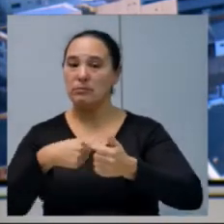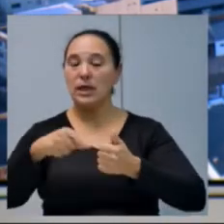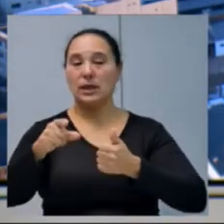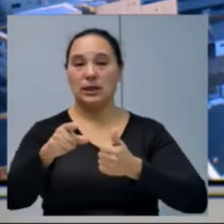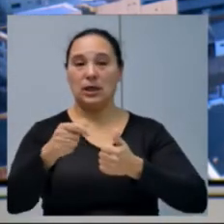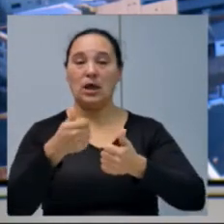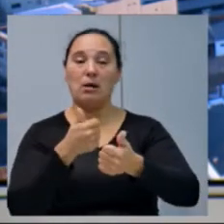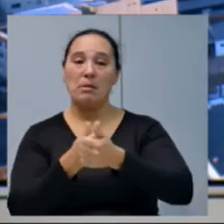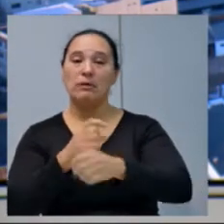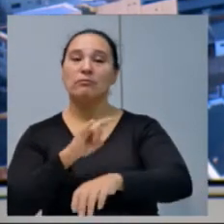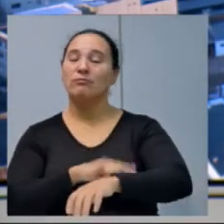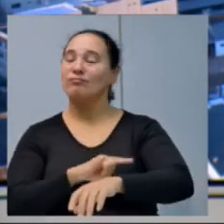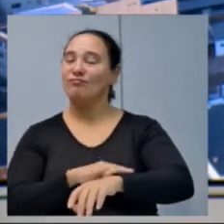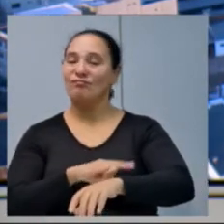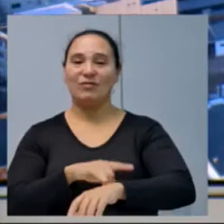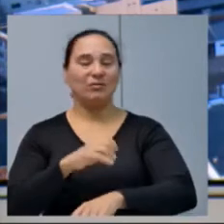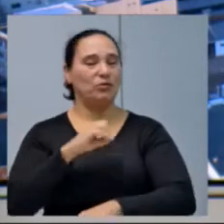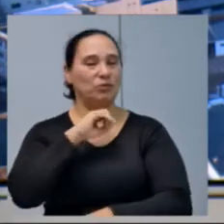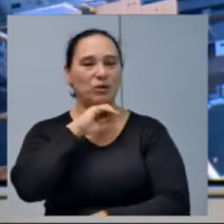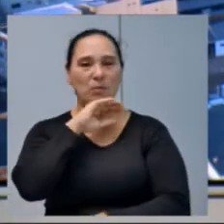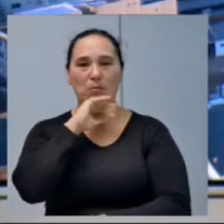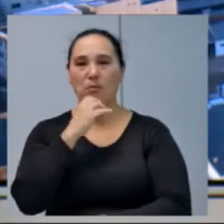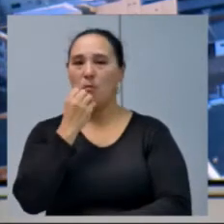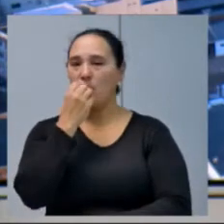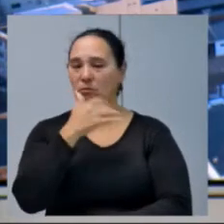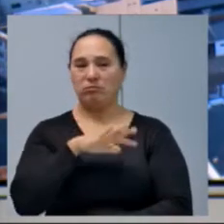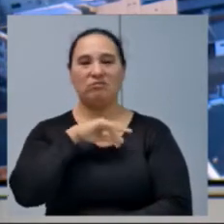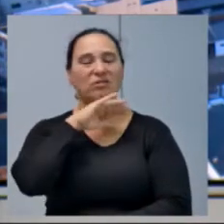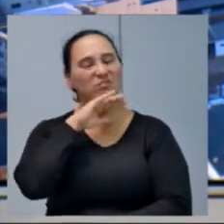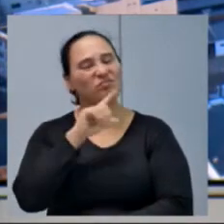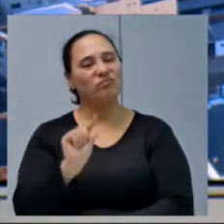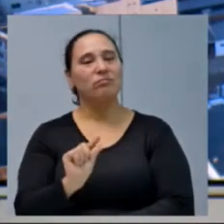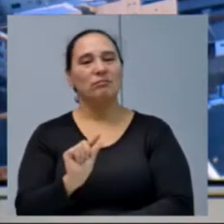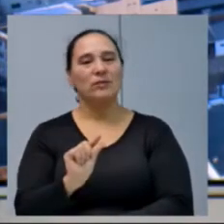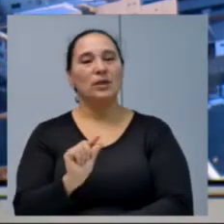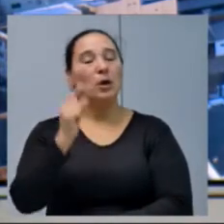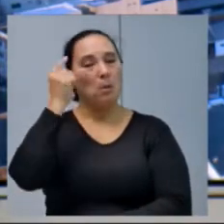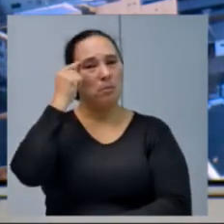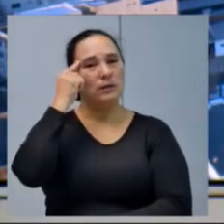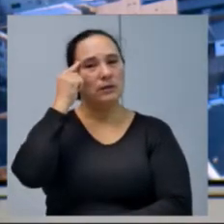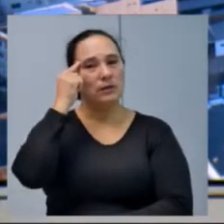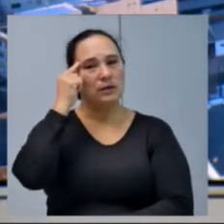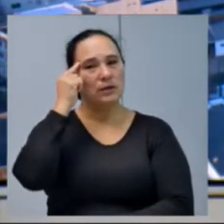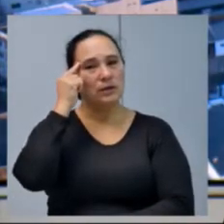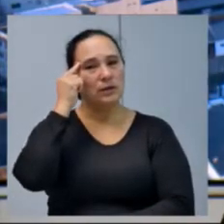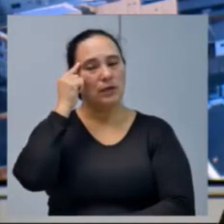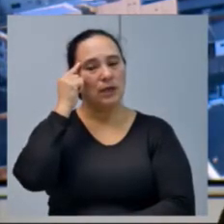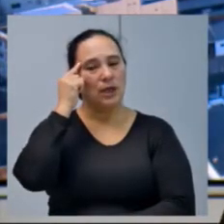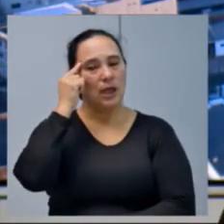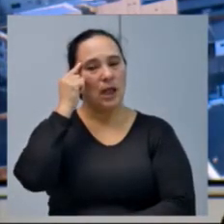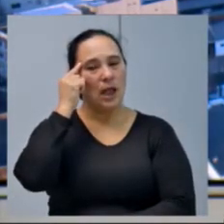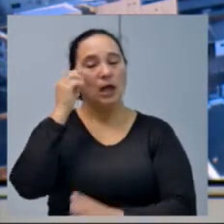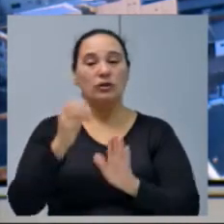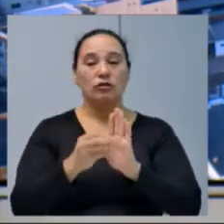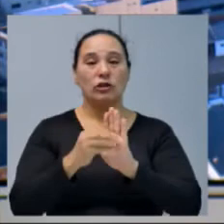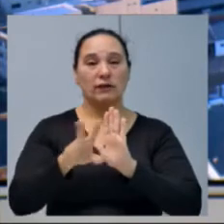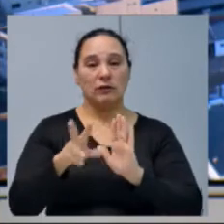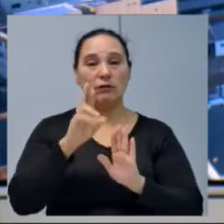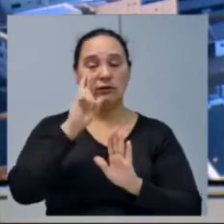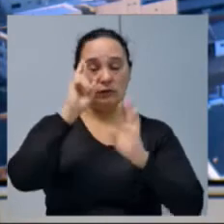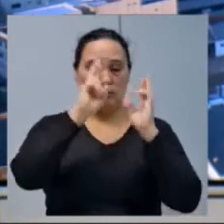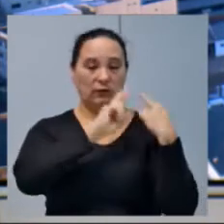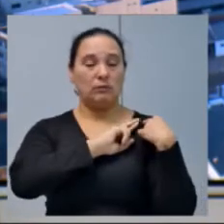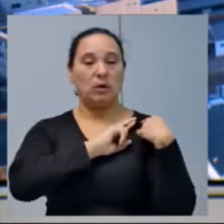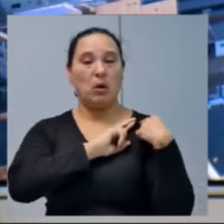banheiro da rodoviária também não está em grandes condições. Então, eu acho que aquela indicação que eu fiz a respeito de ter